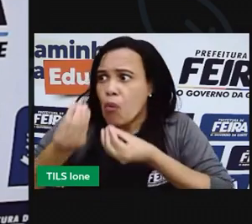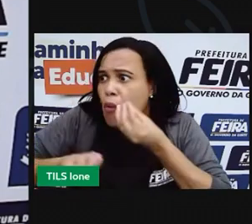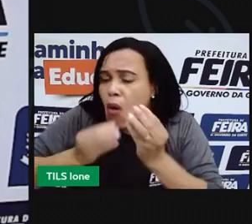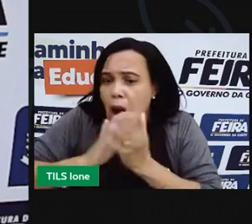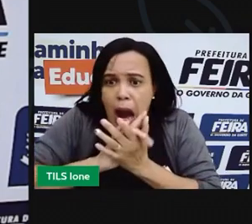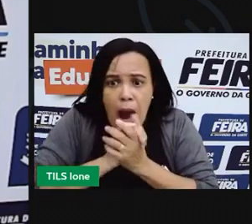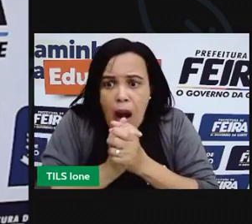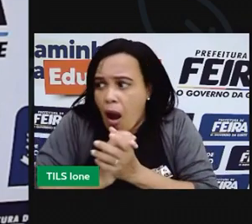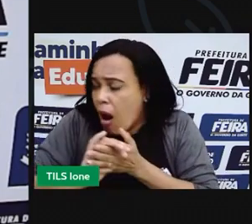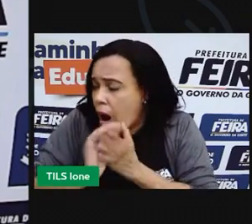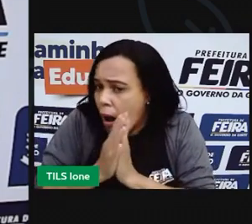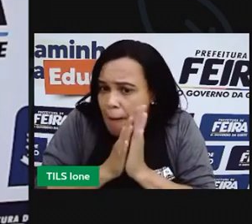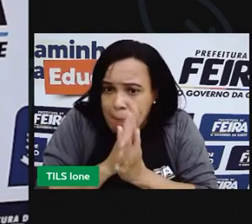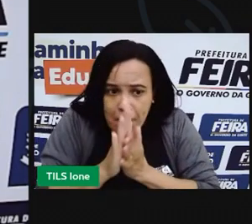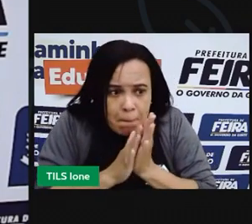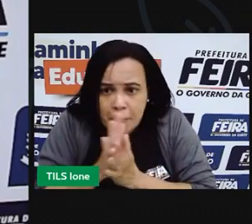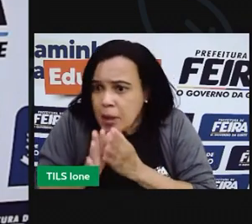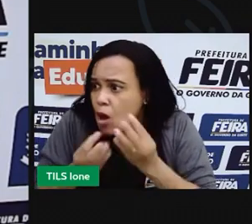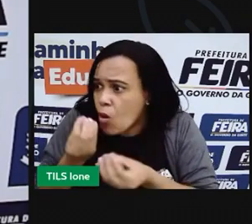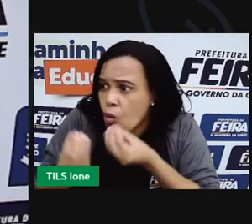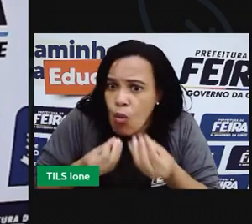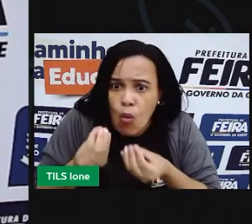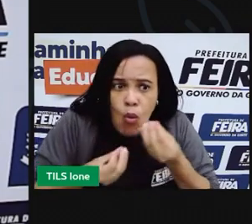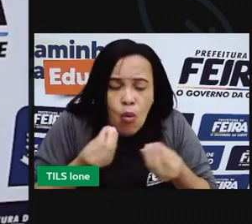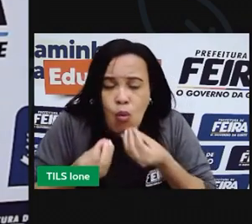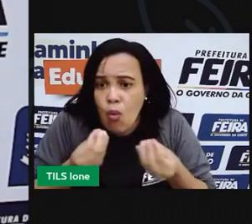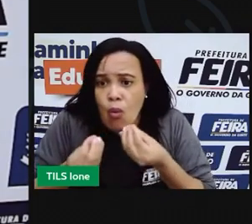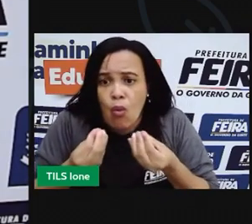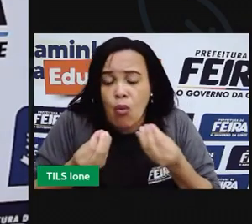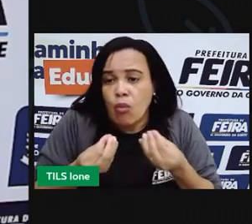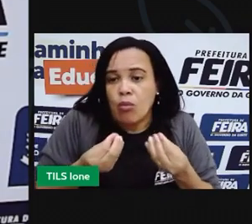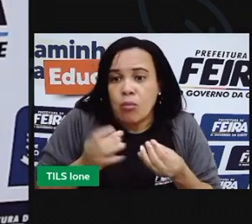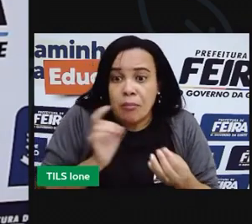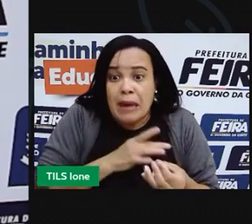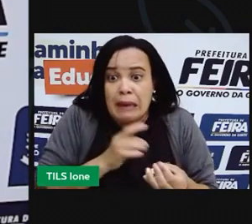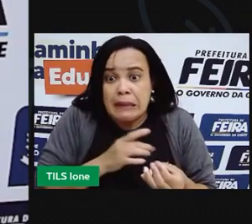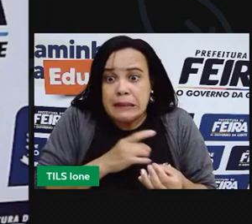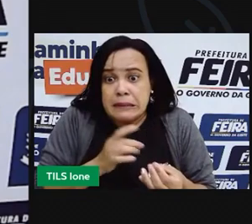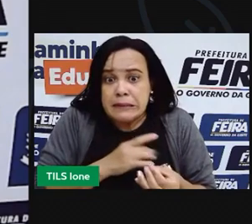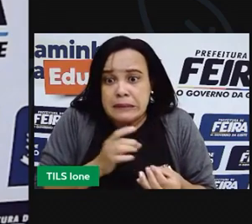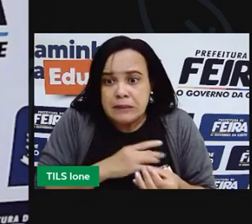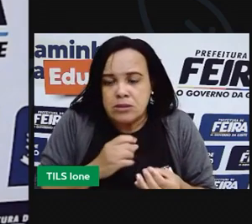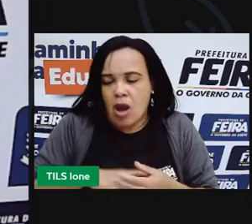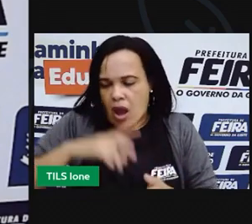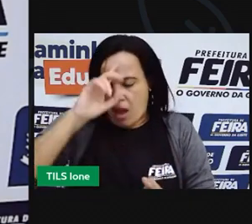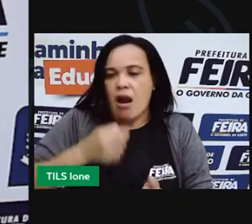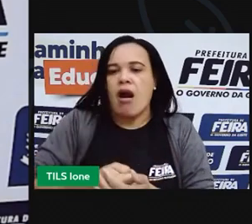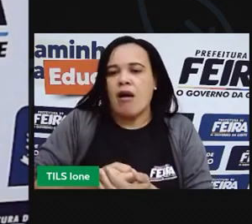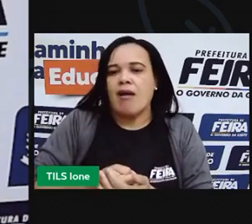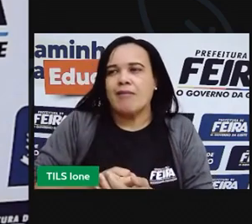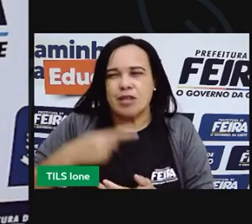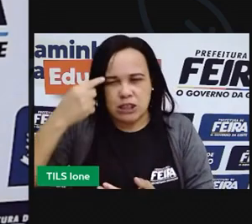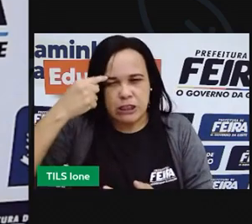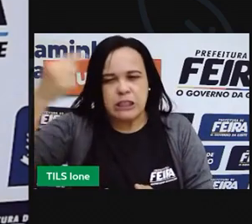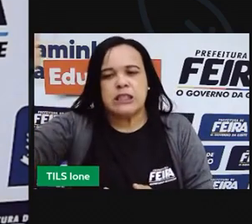livrar do lobo mau. E decidiram colocar